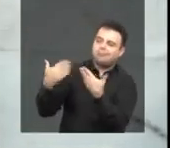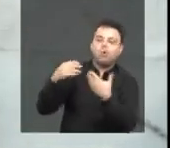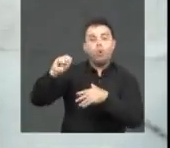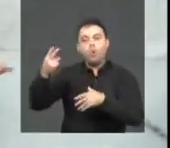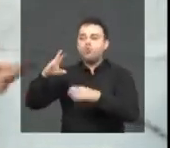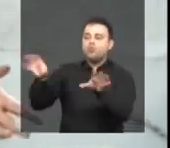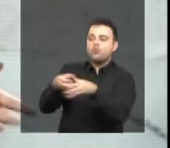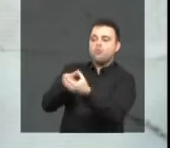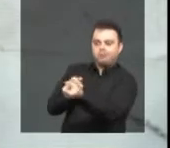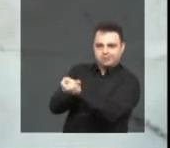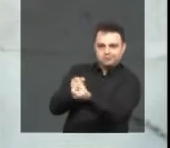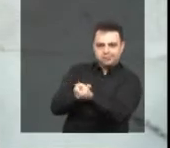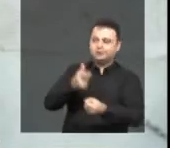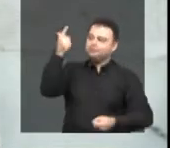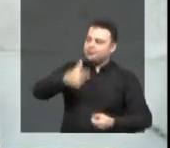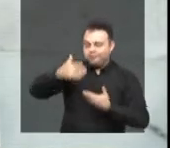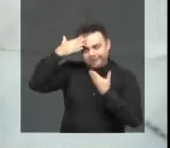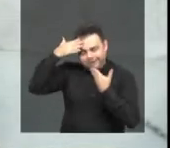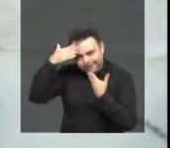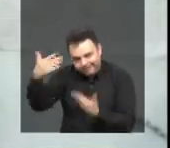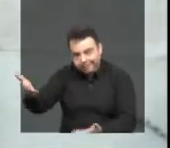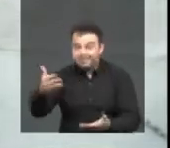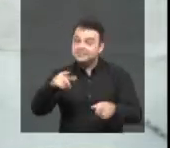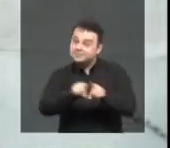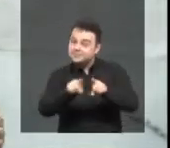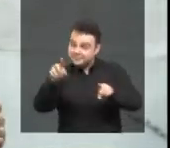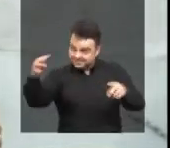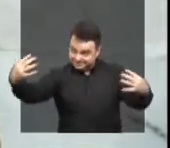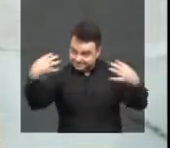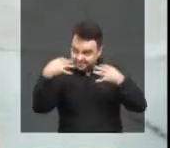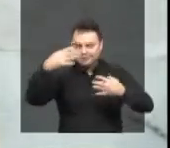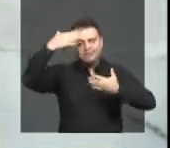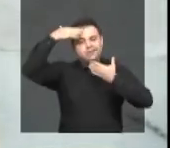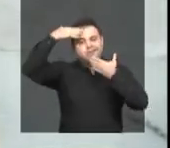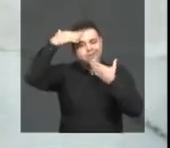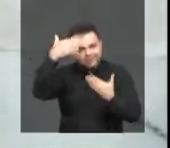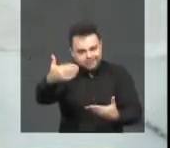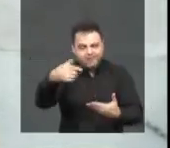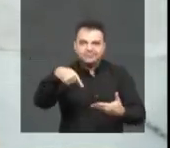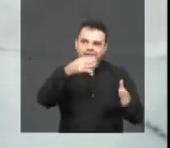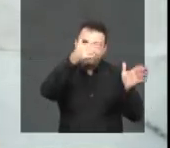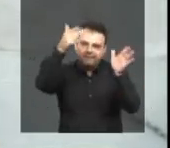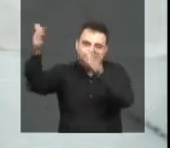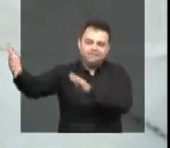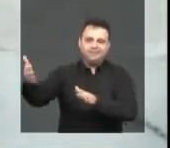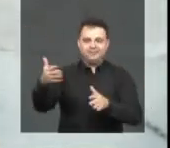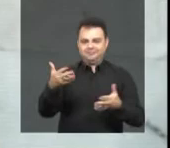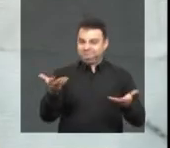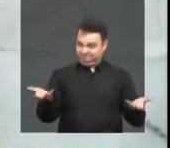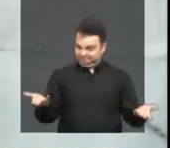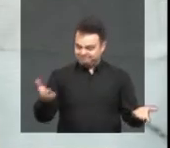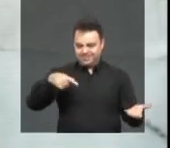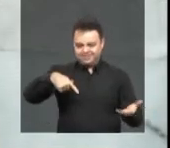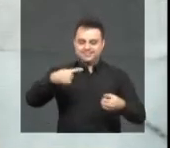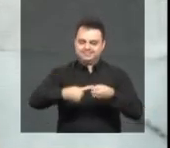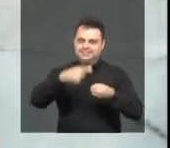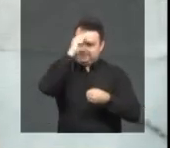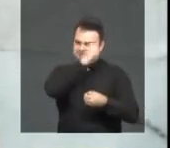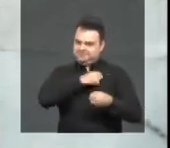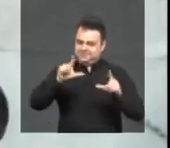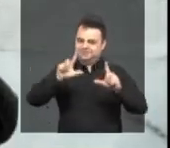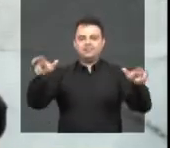diretamente com ele e com a assessoria do gabinete. Obrigada de novo, vereador. E obrigada também a você que nos acompanhou até agora na